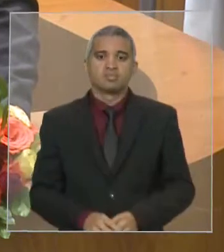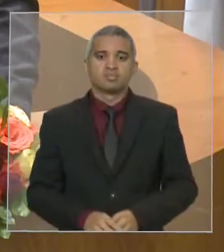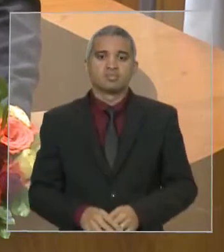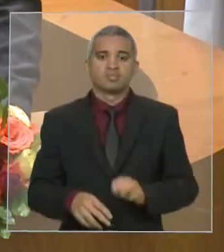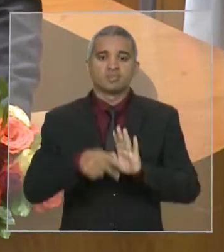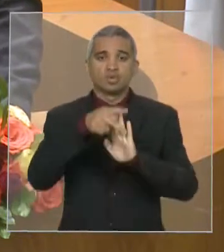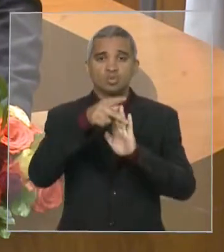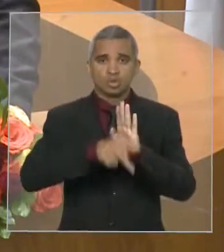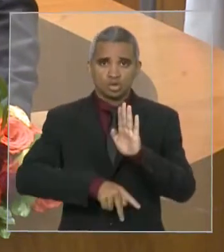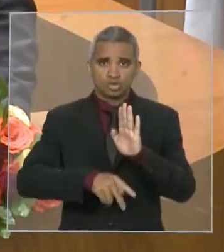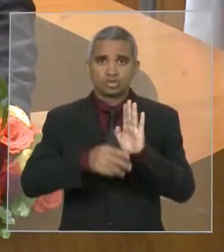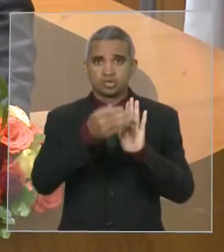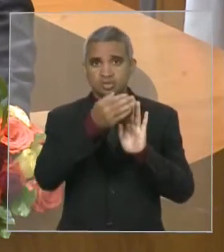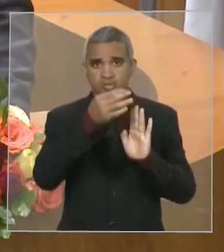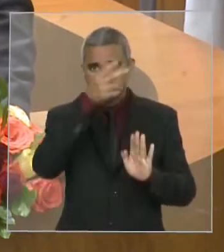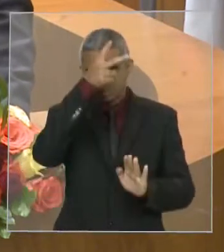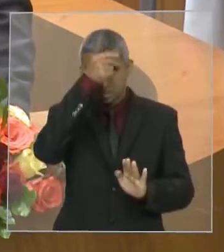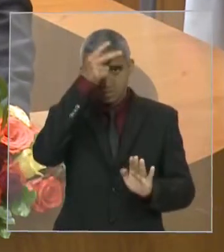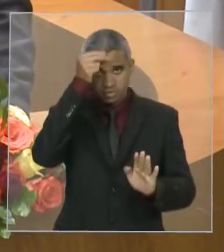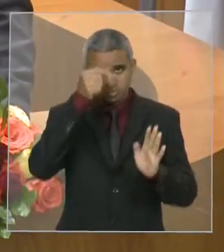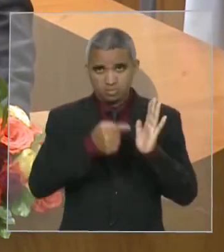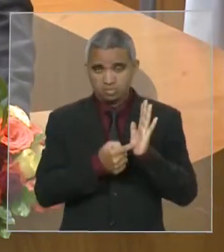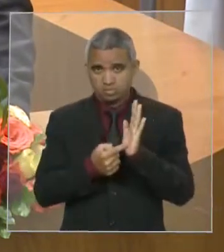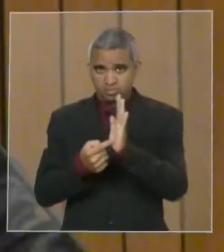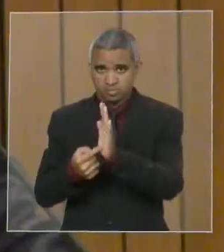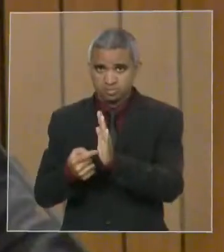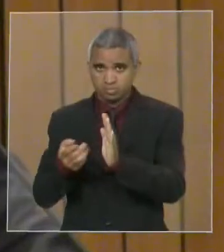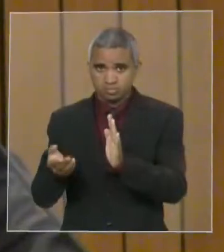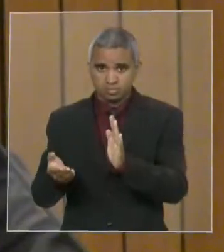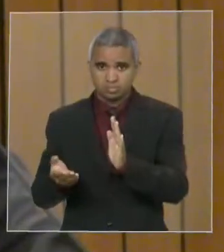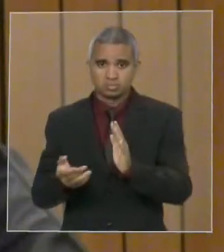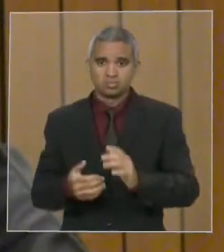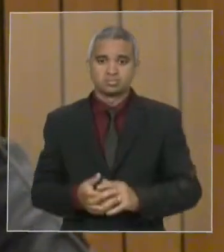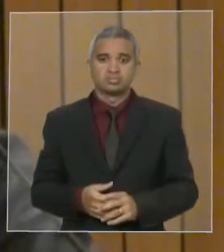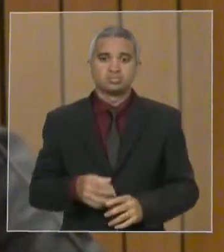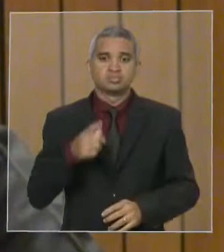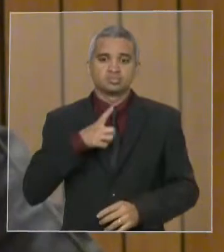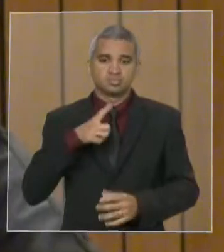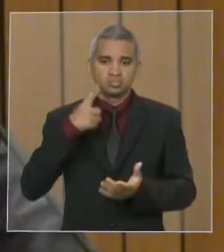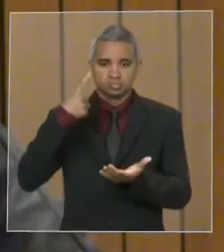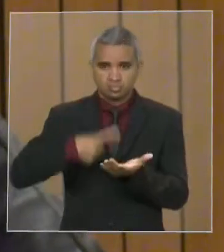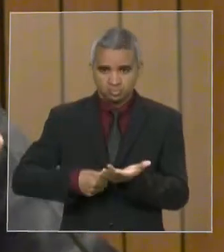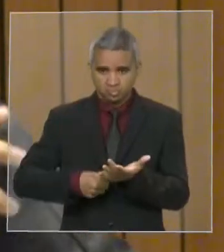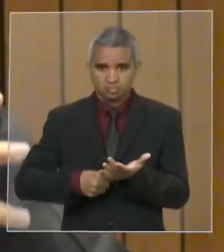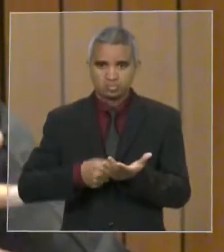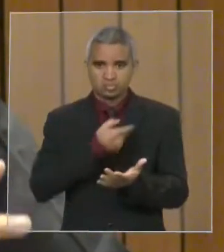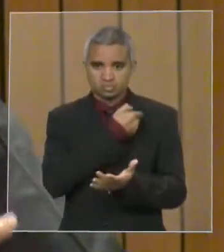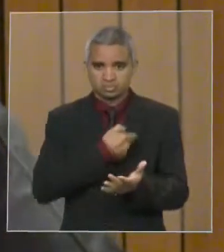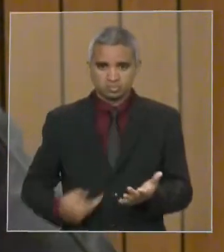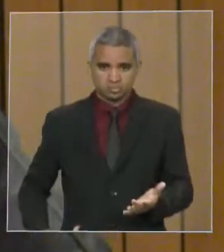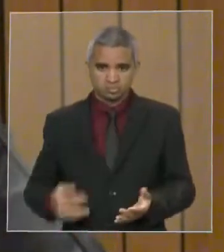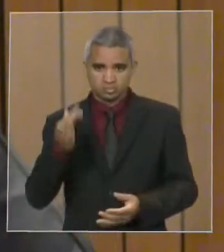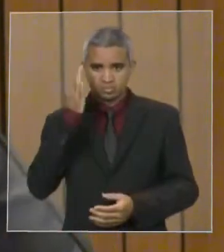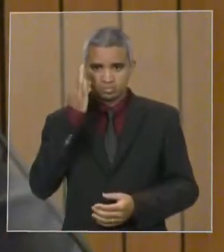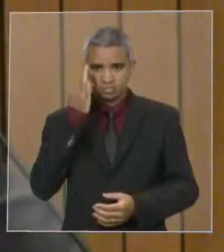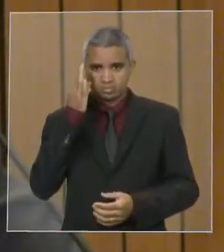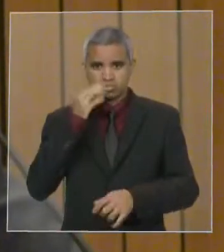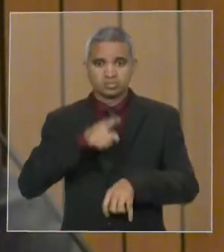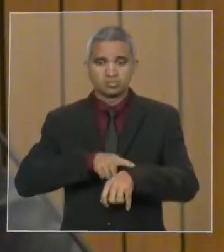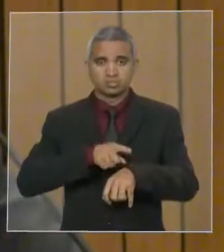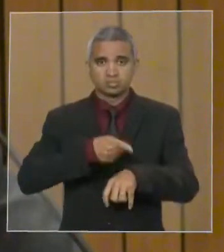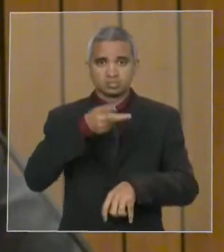apresentado pela Prefeitura, em sintonia com os compromissos com o governador Flávio Dino e a partir das 14h30